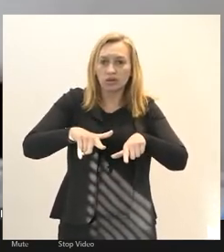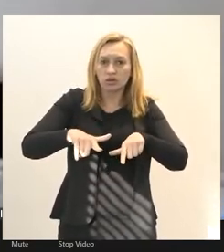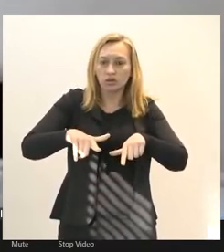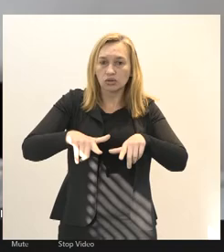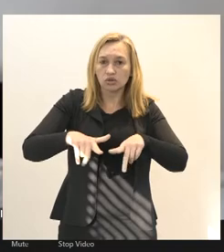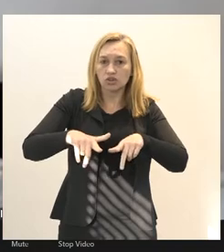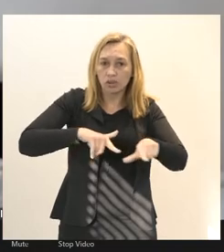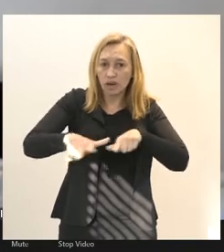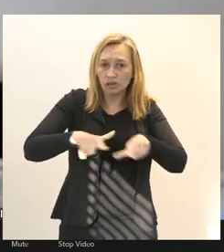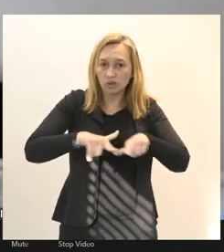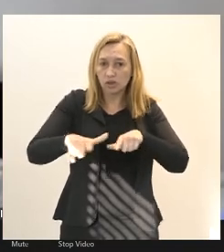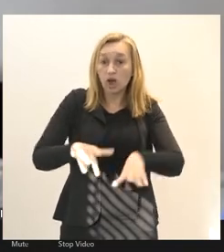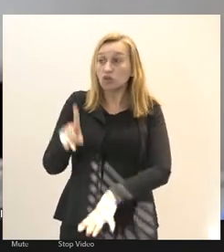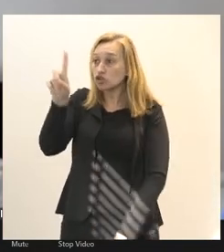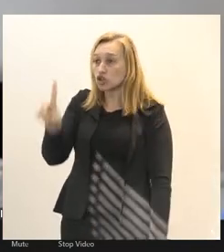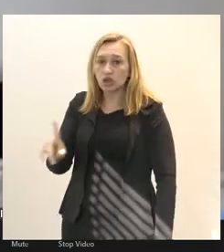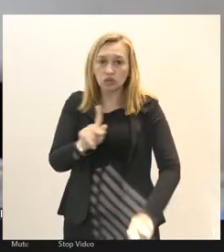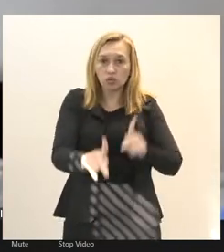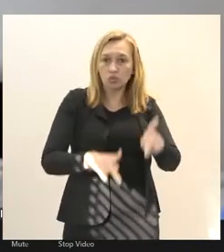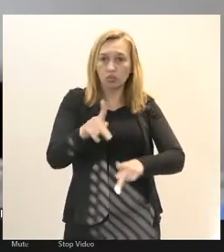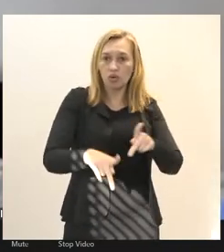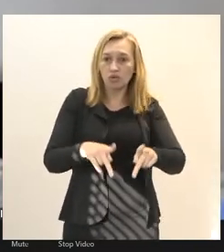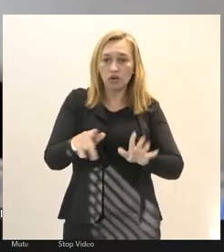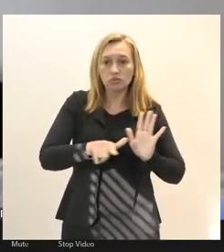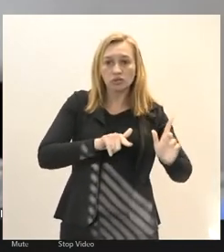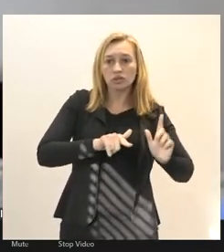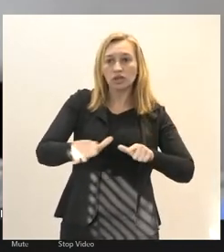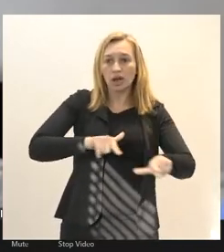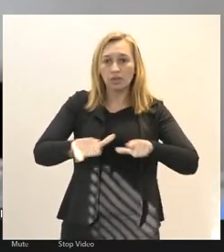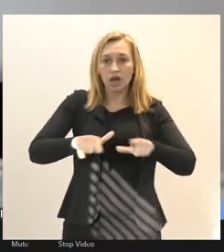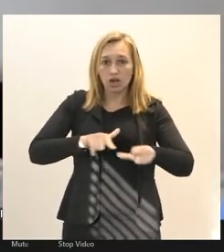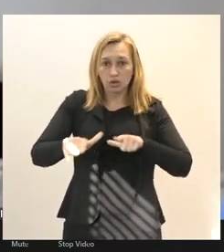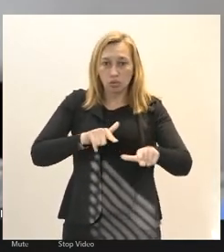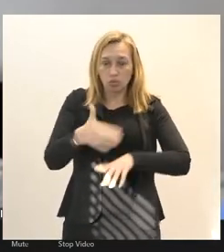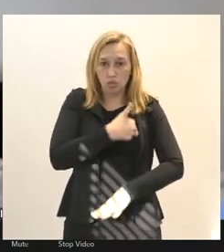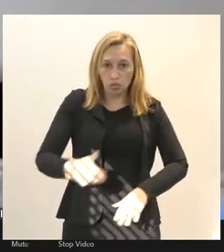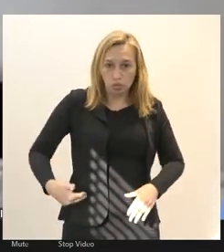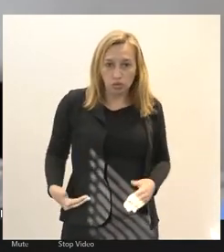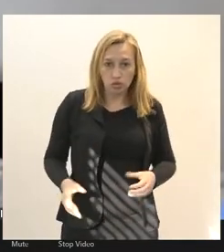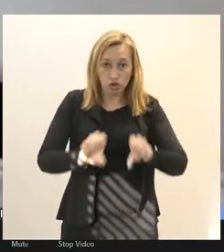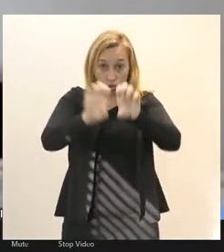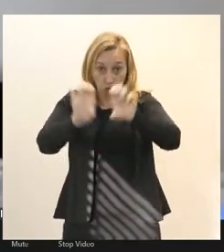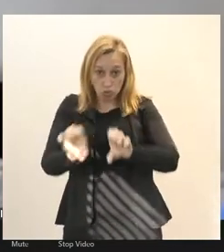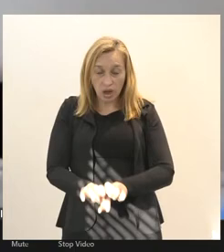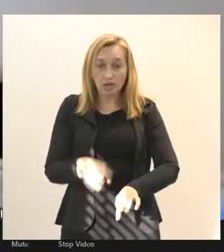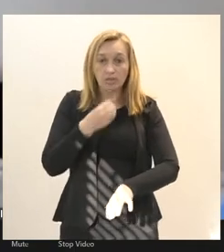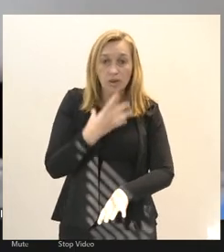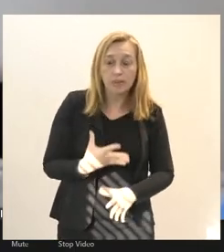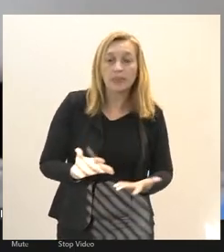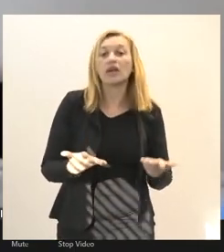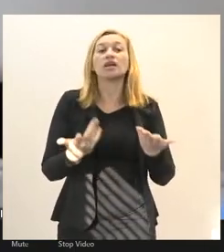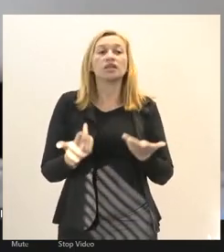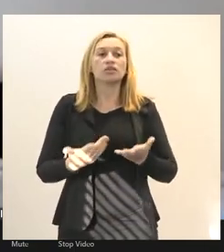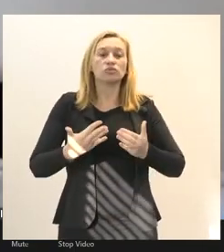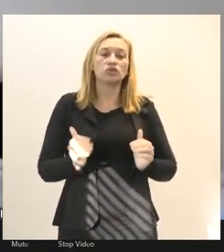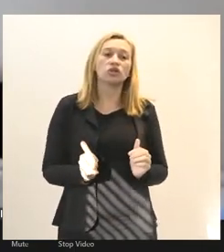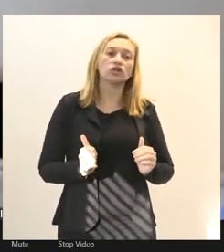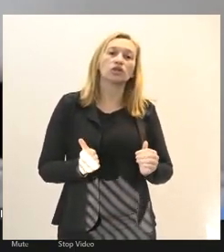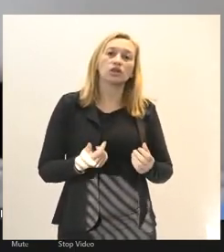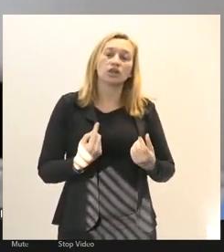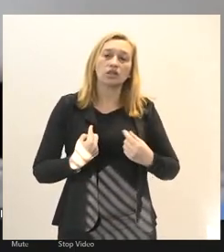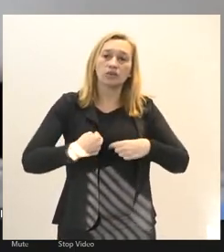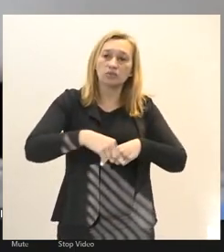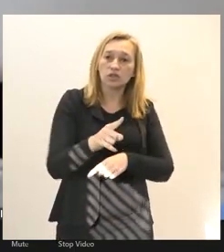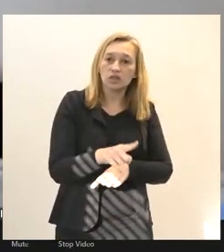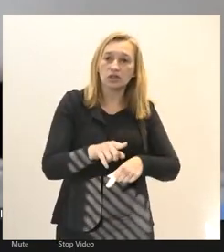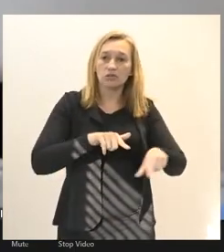direito da população aos serviços públicos bem estruturados nós temos participado de todas as frentes a parlamentar